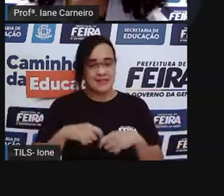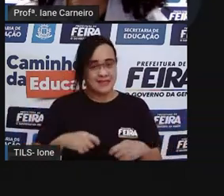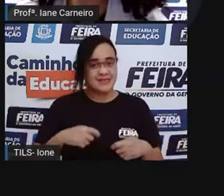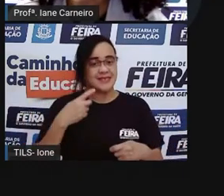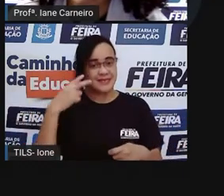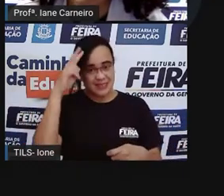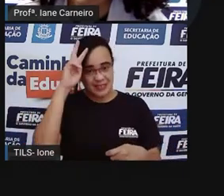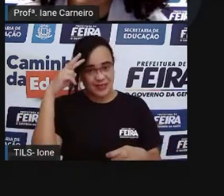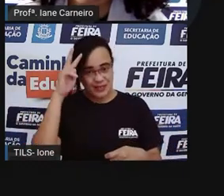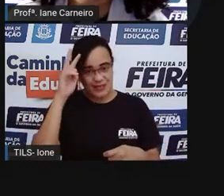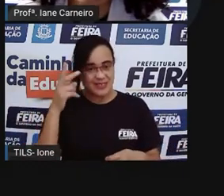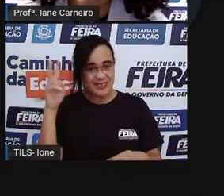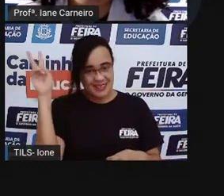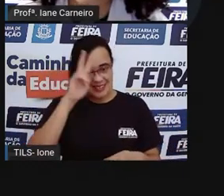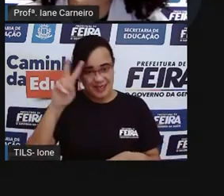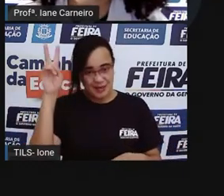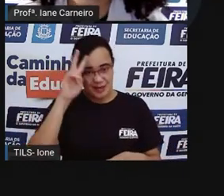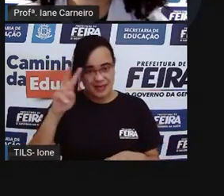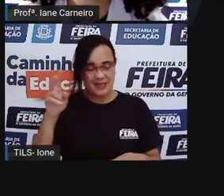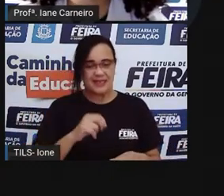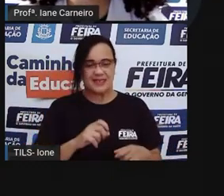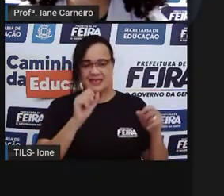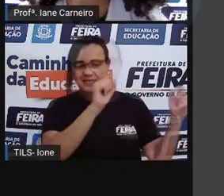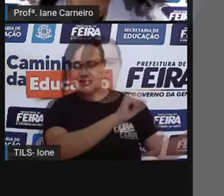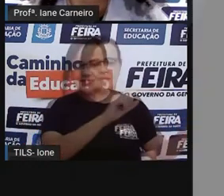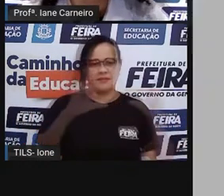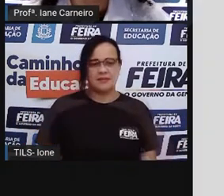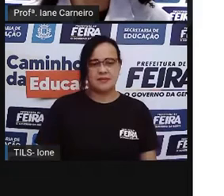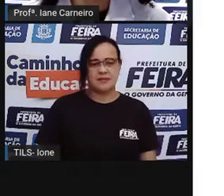que a gente acabou de ler. A prova vai compartilhar com vocês.